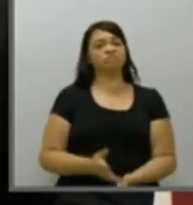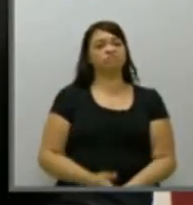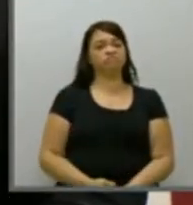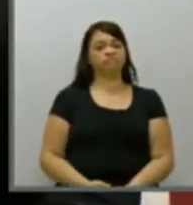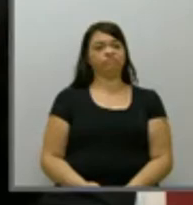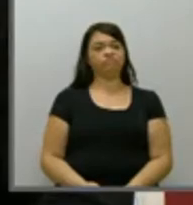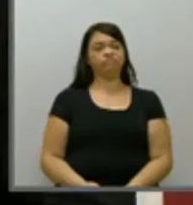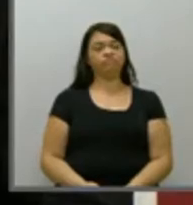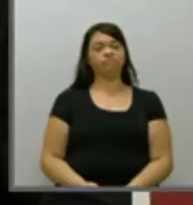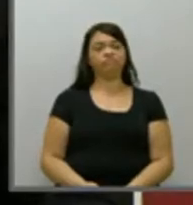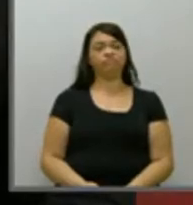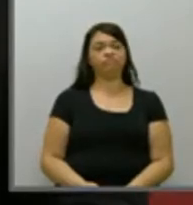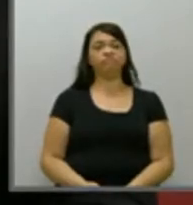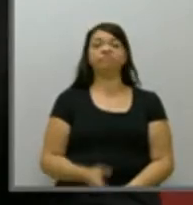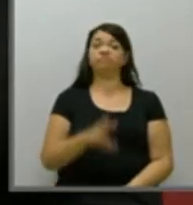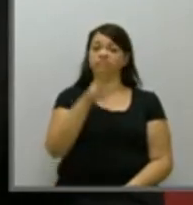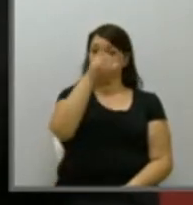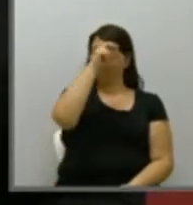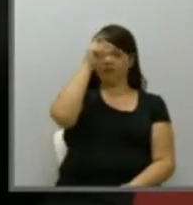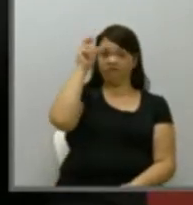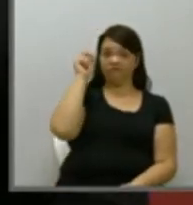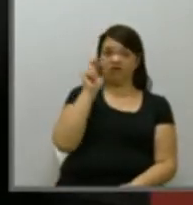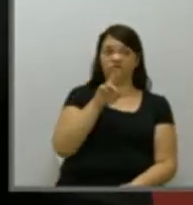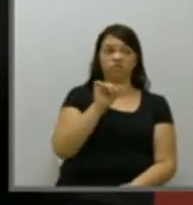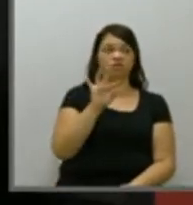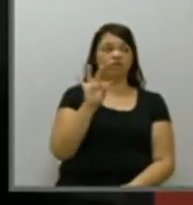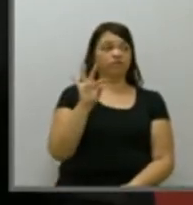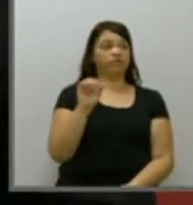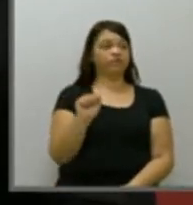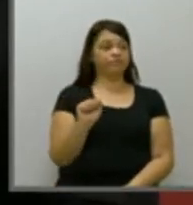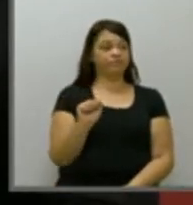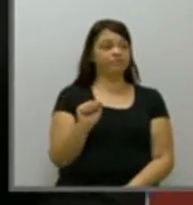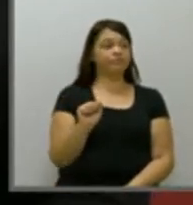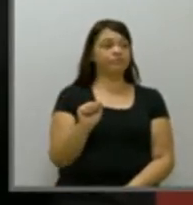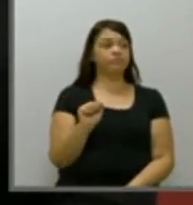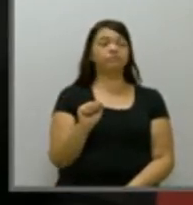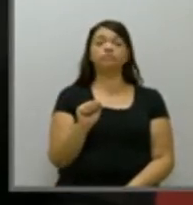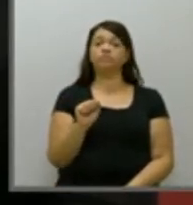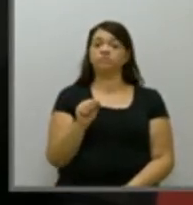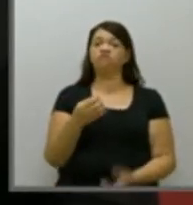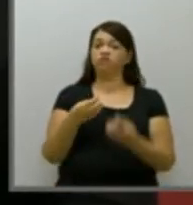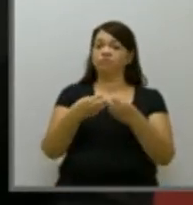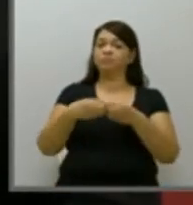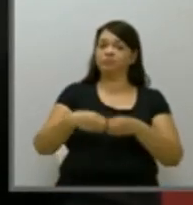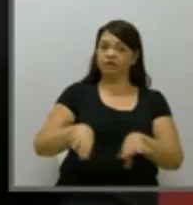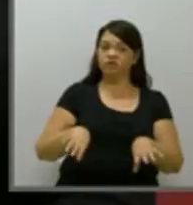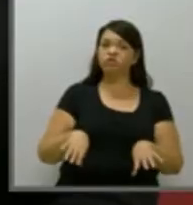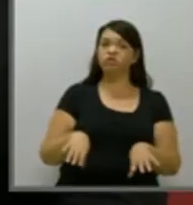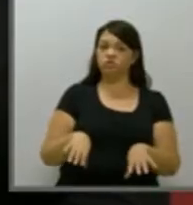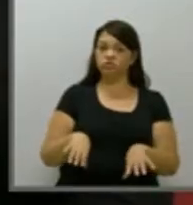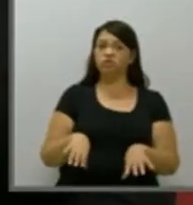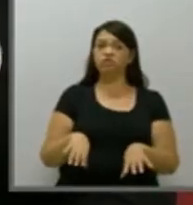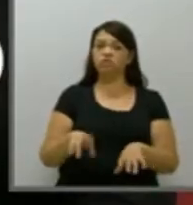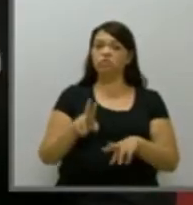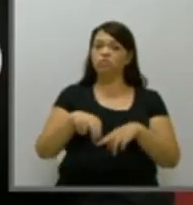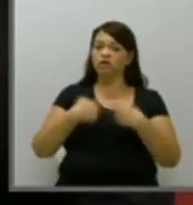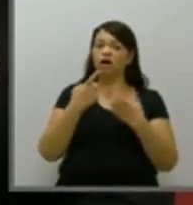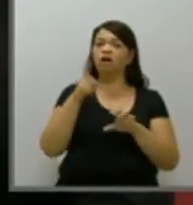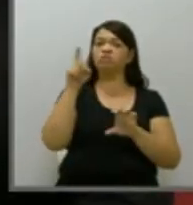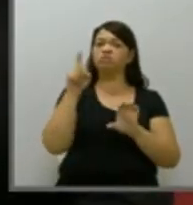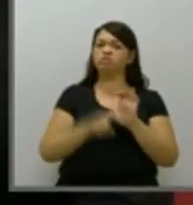Bom, a prefeita Rita, que o diga, foi prejudicada de forma aguda por um endividamento